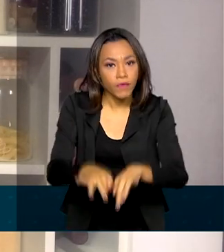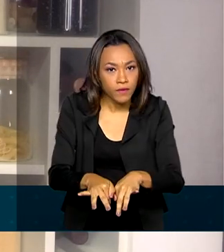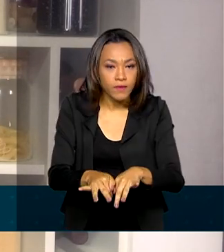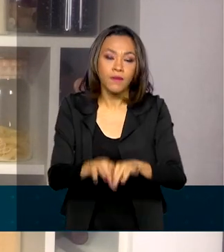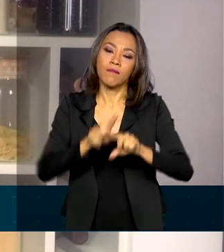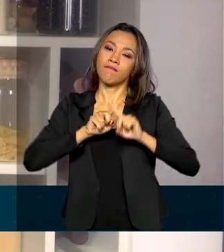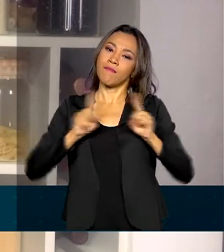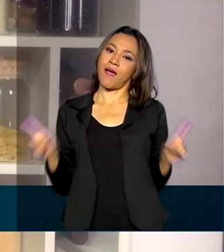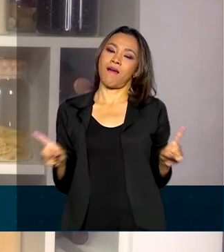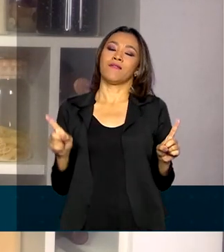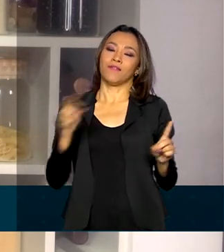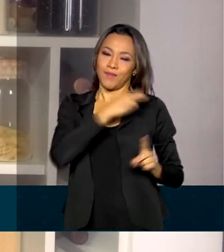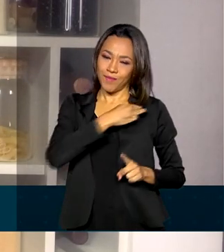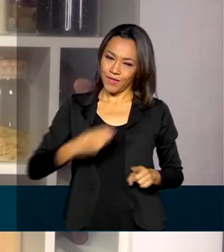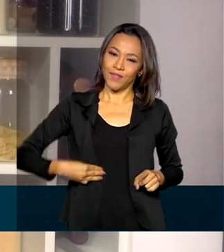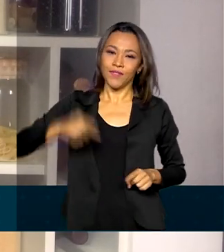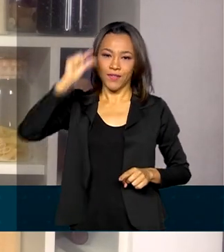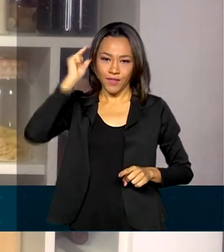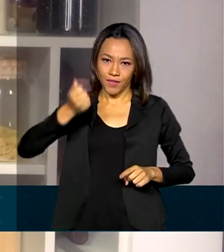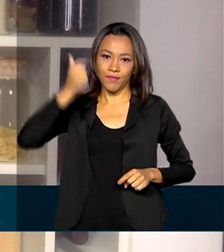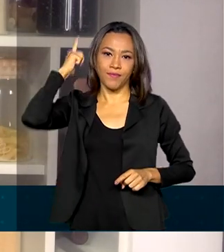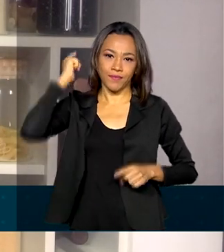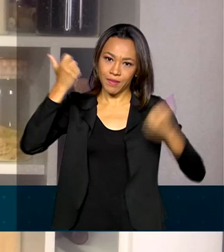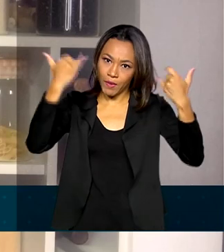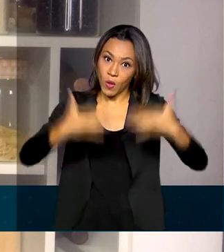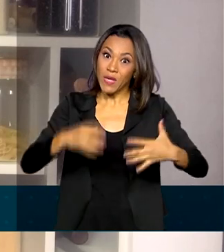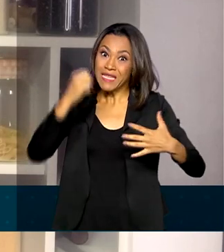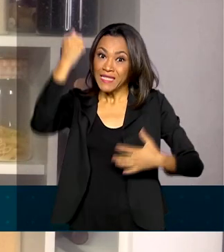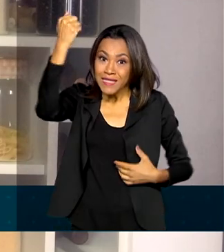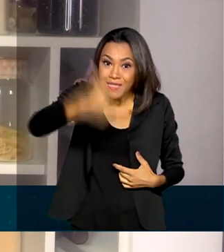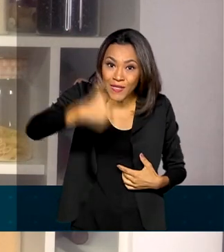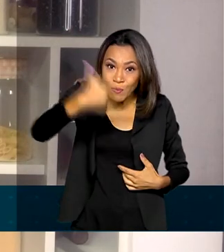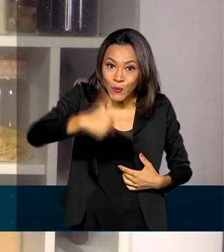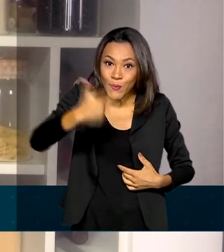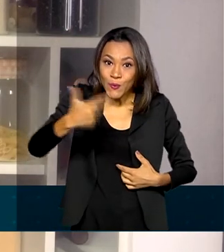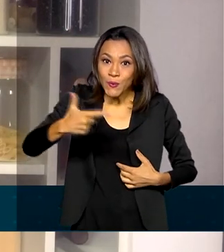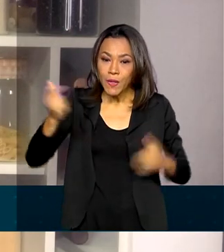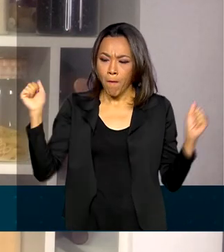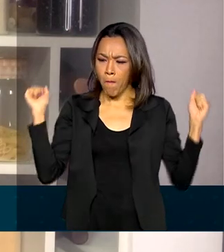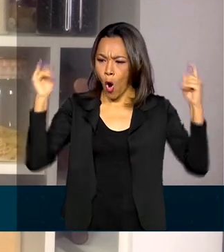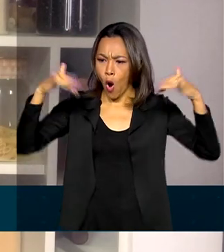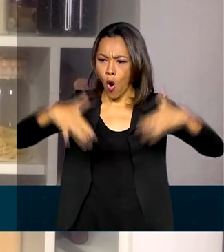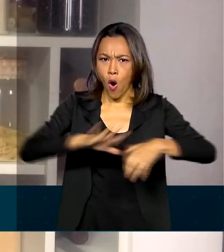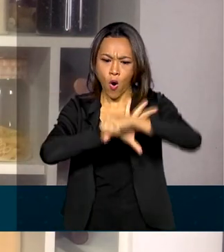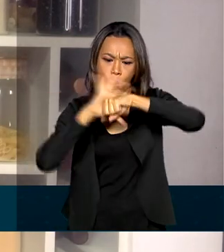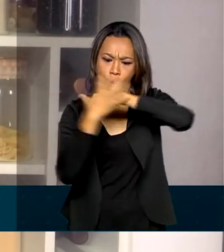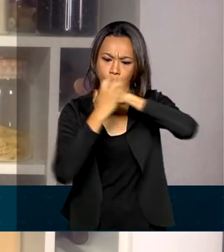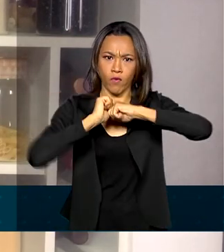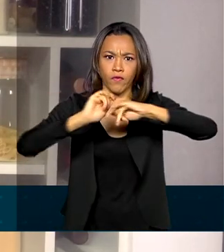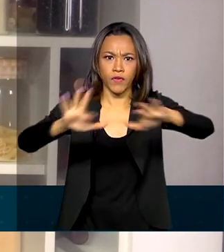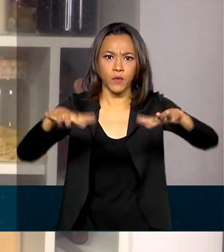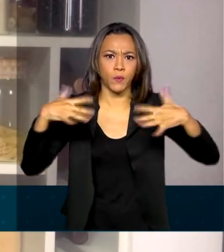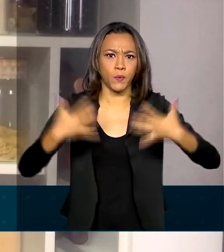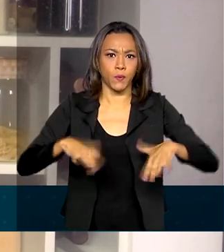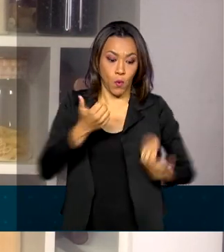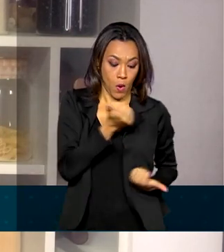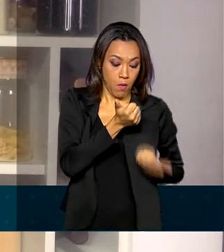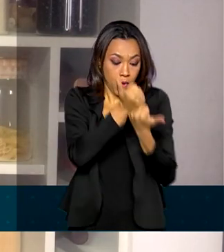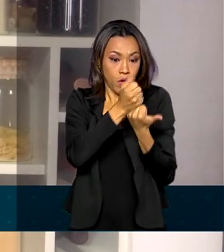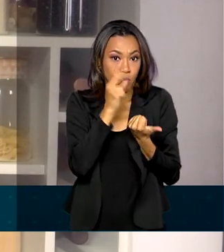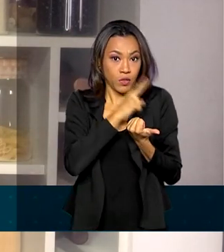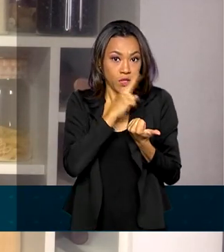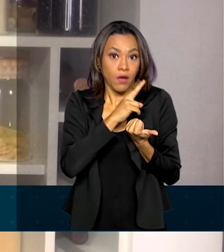ministro deixou claro, se o Brasil enfrentar uma segunda onda de covid-19, o auxílio emergencial